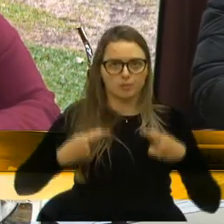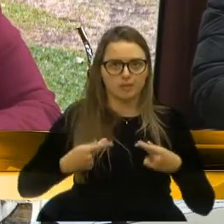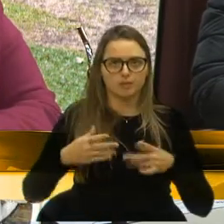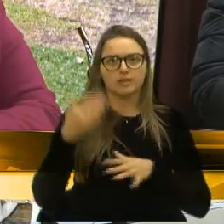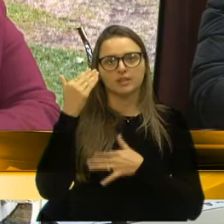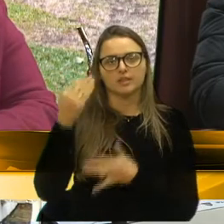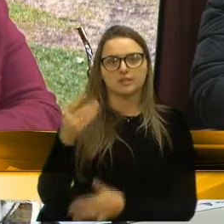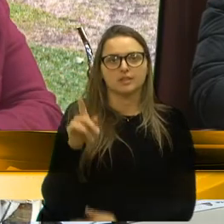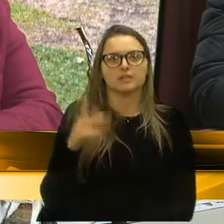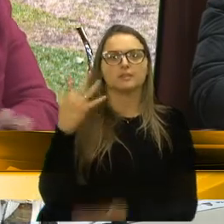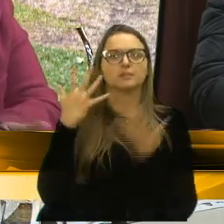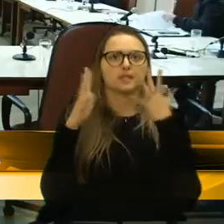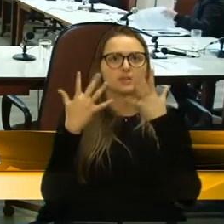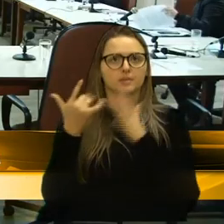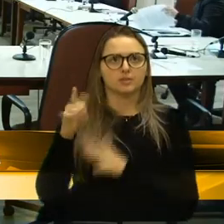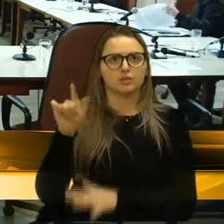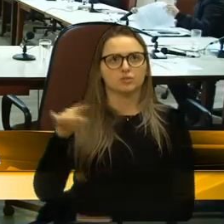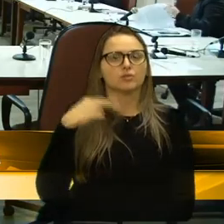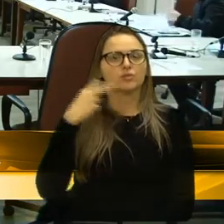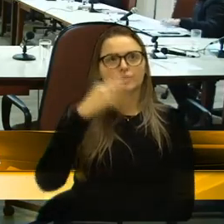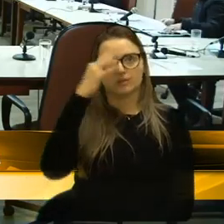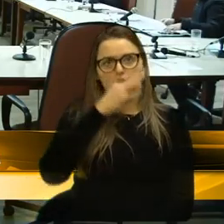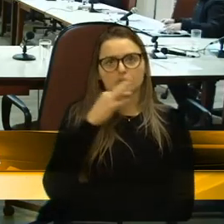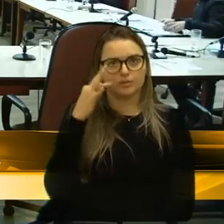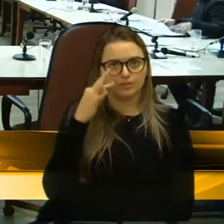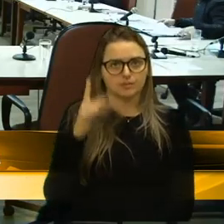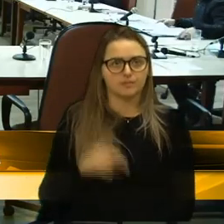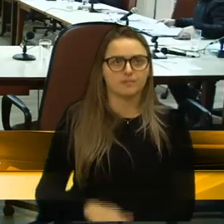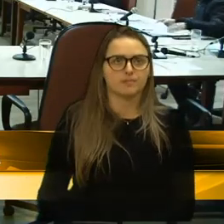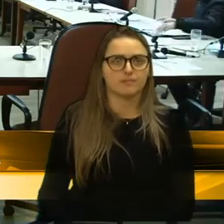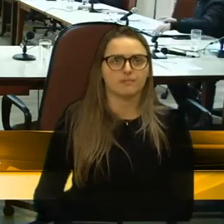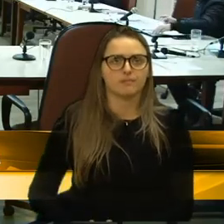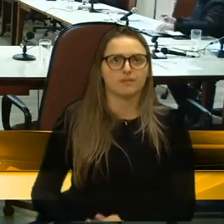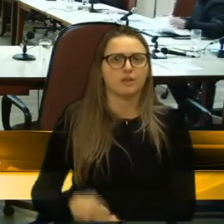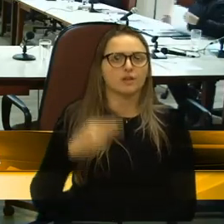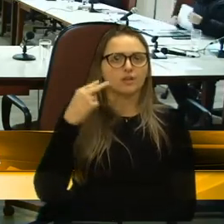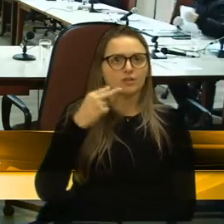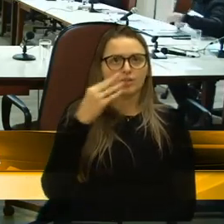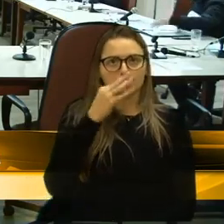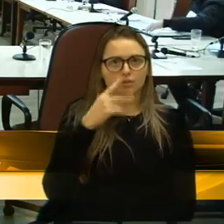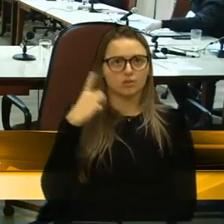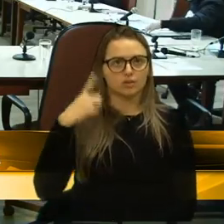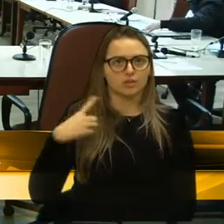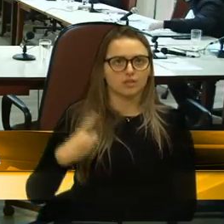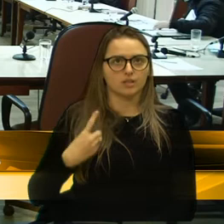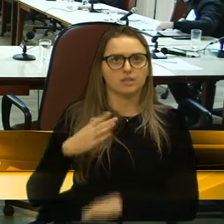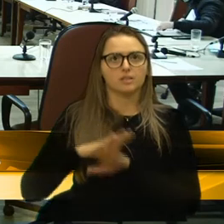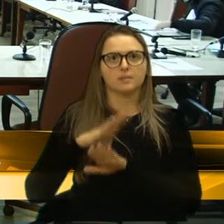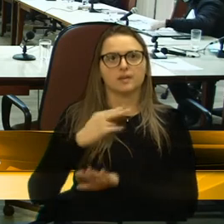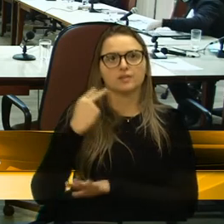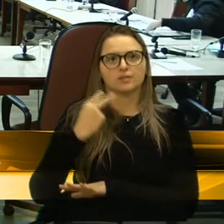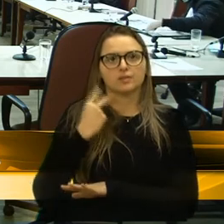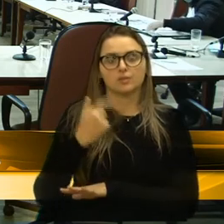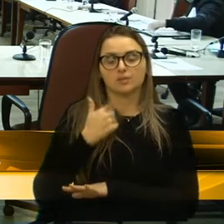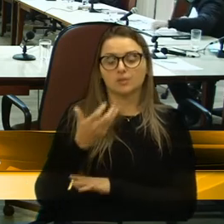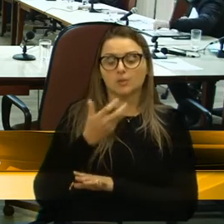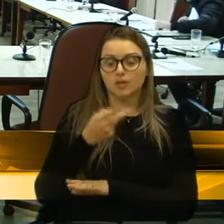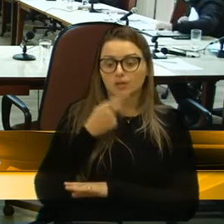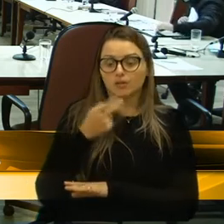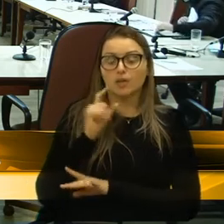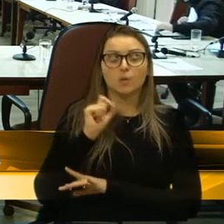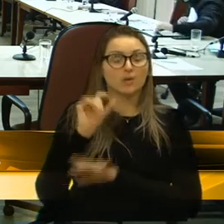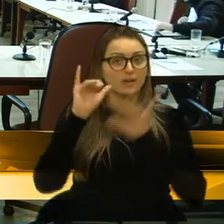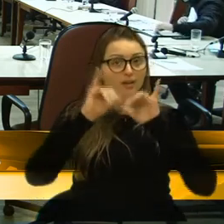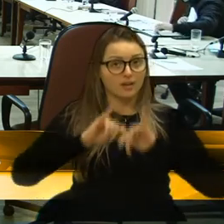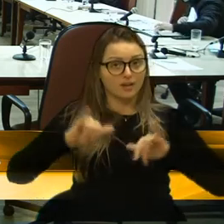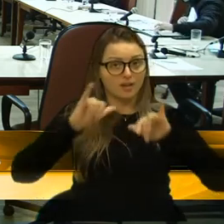Obrigada, vereadora Gladys, vereadora Tati. Vereadora Denise e demais vereadores, dizer que essa campanha